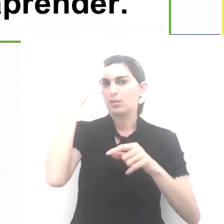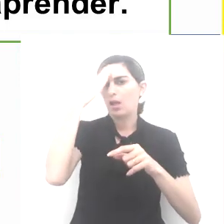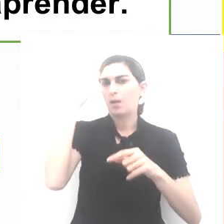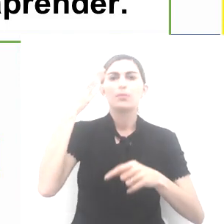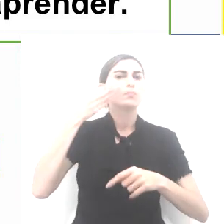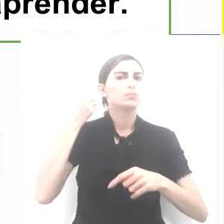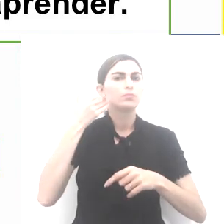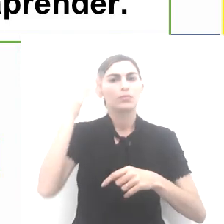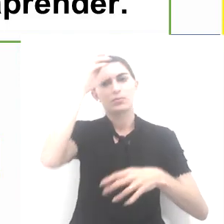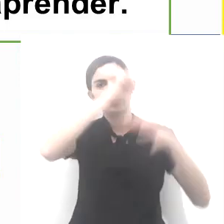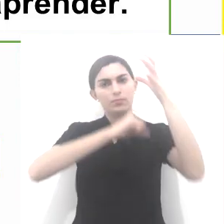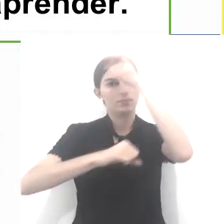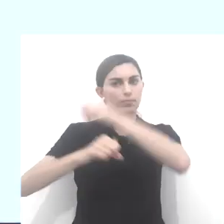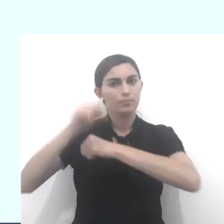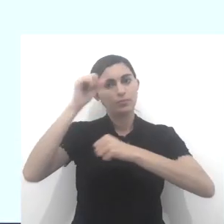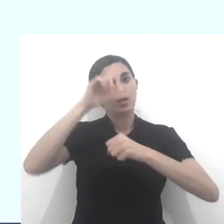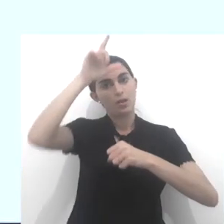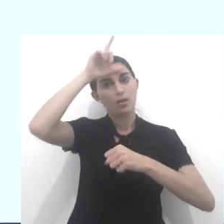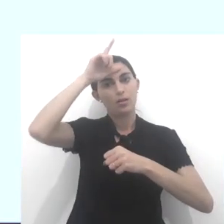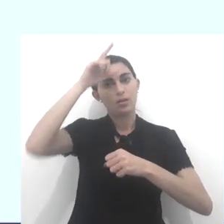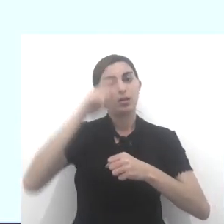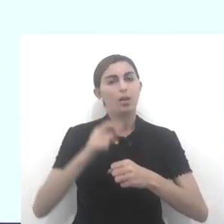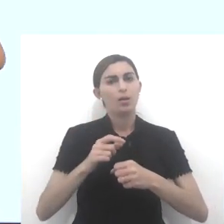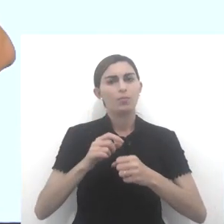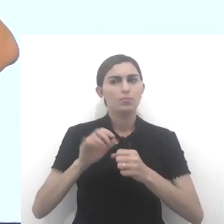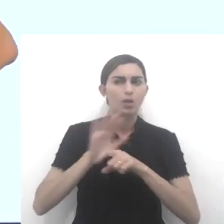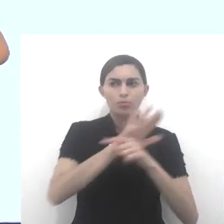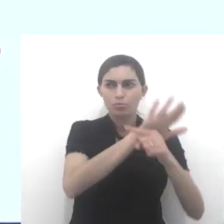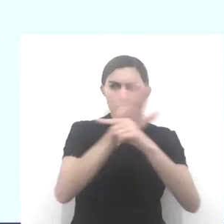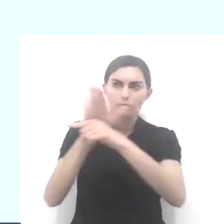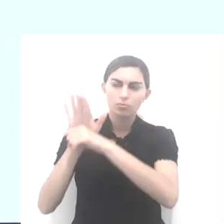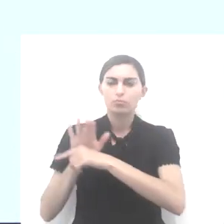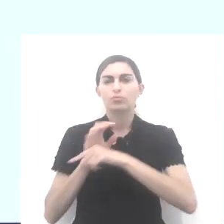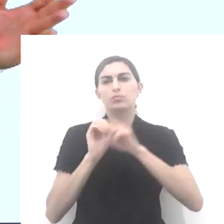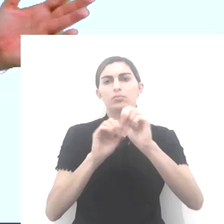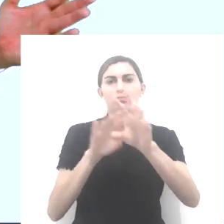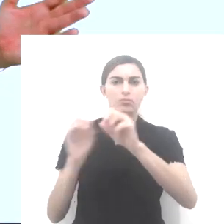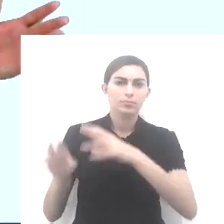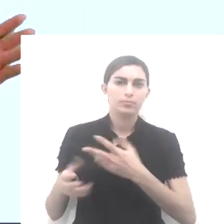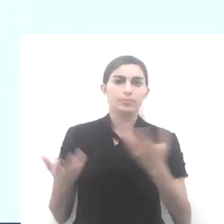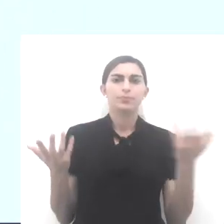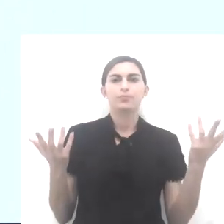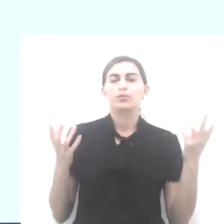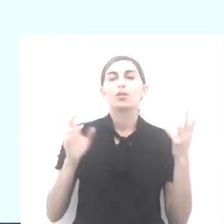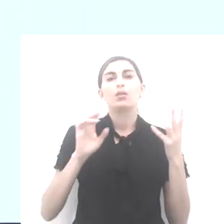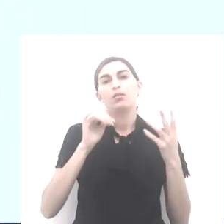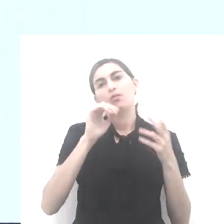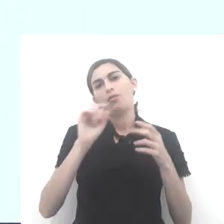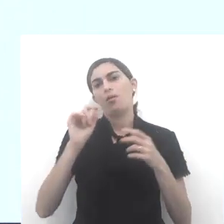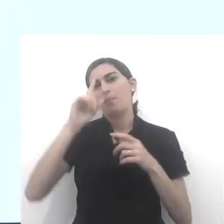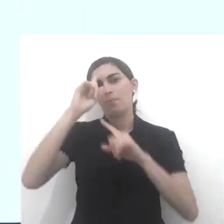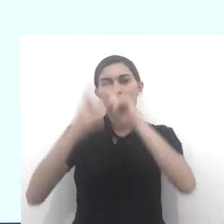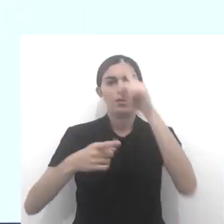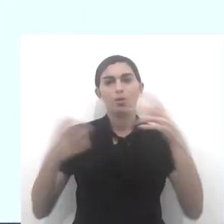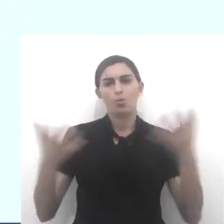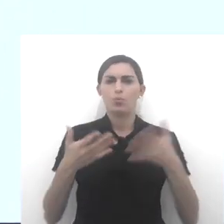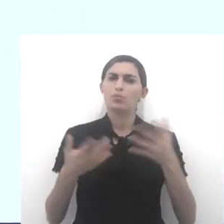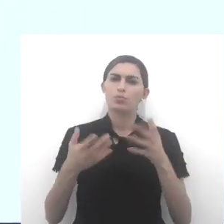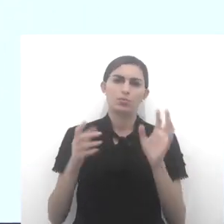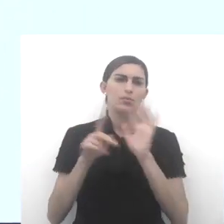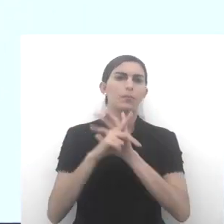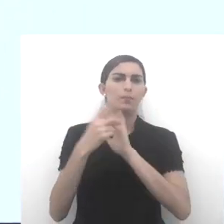aprender. Então, veja só, o líder é aquele que conduz, é aquele que comanda. No caso, hoje